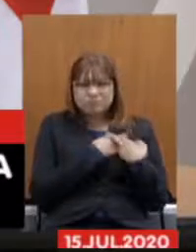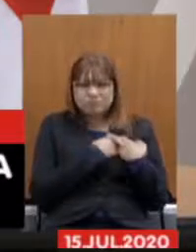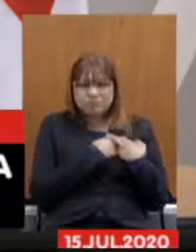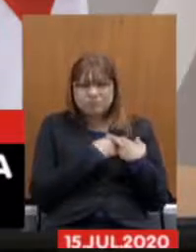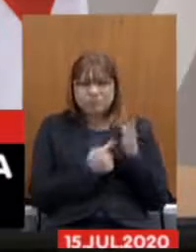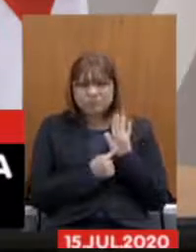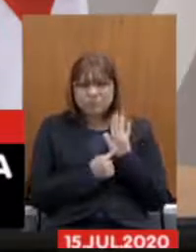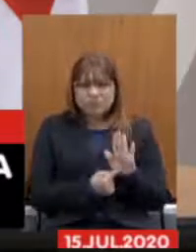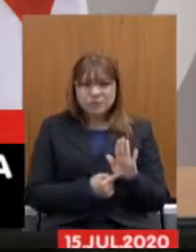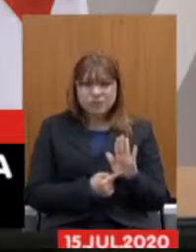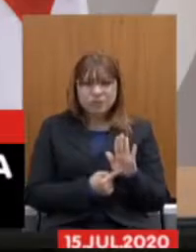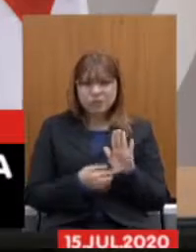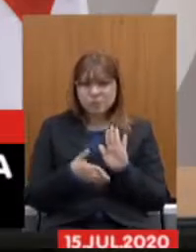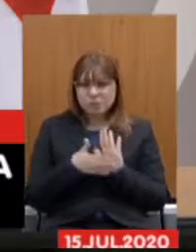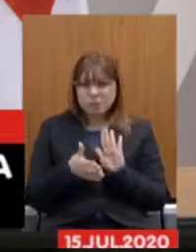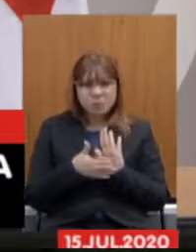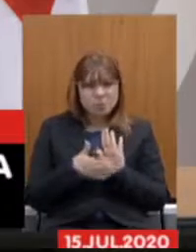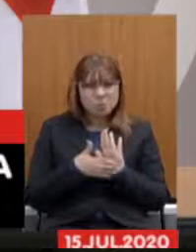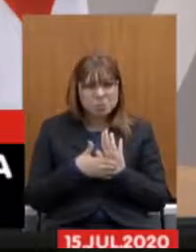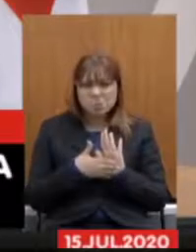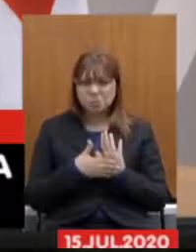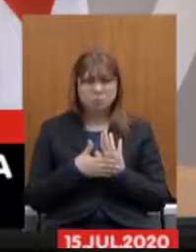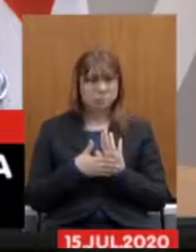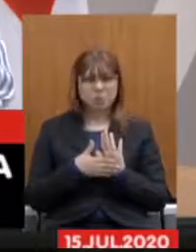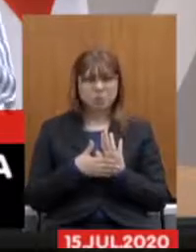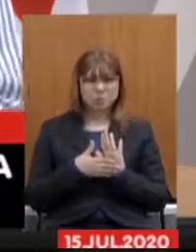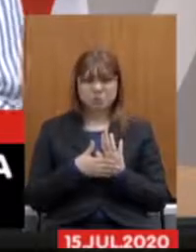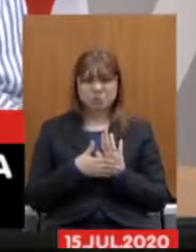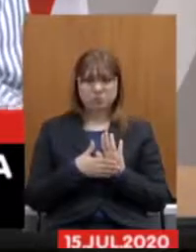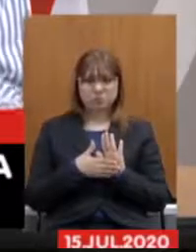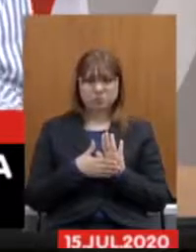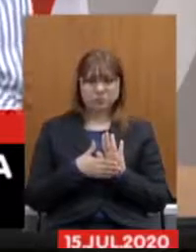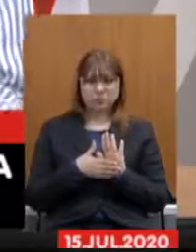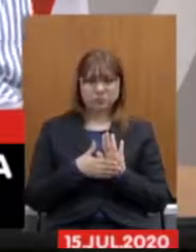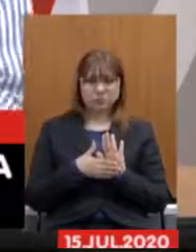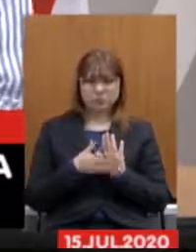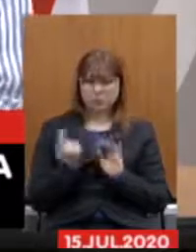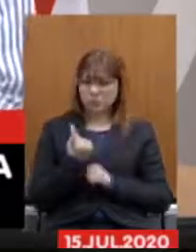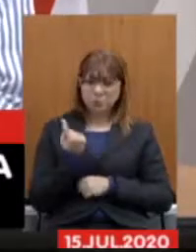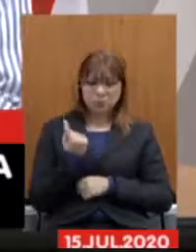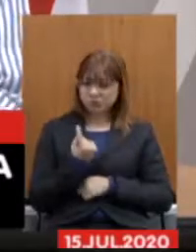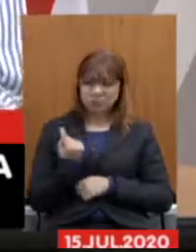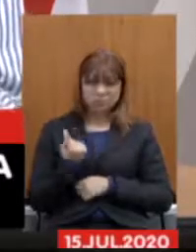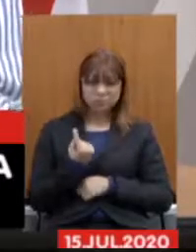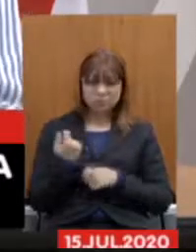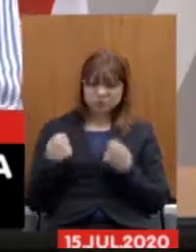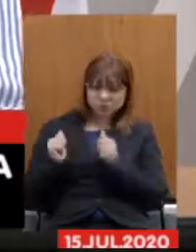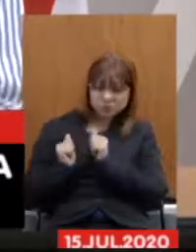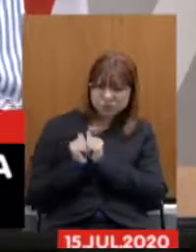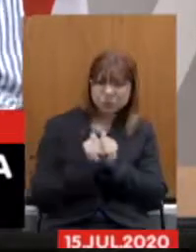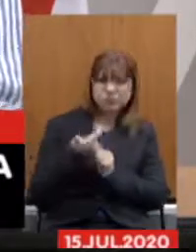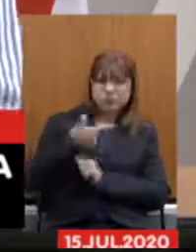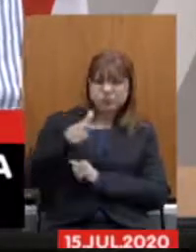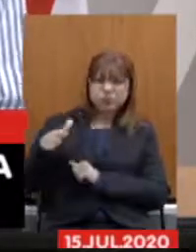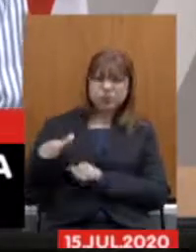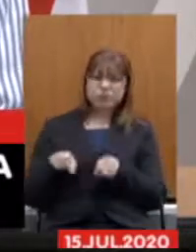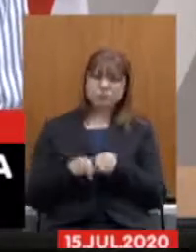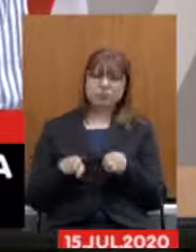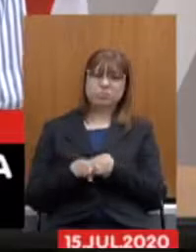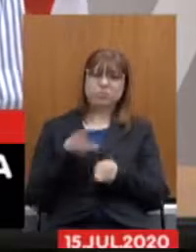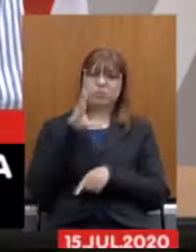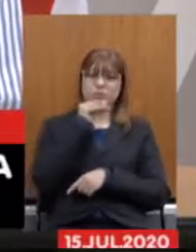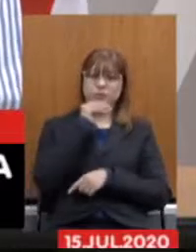proposição a essa casa se não tiver uma participação efetiva dos trabalhadores em assembleia